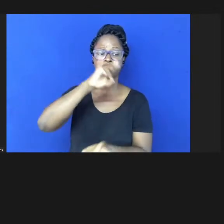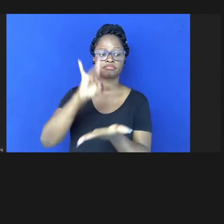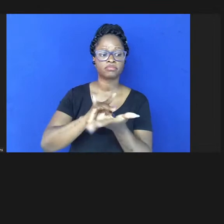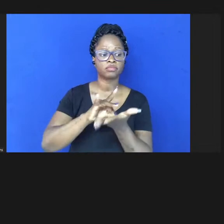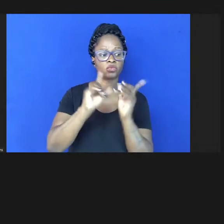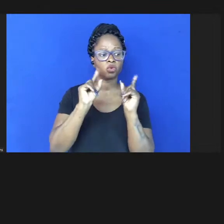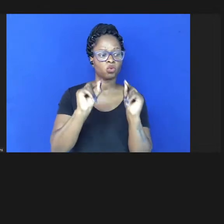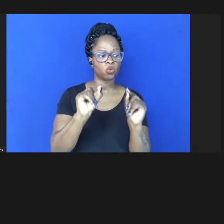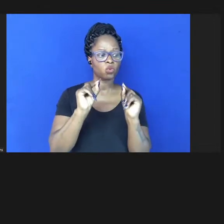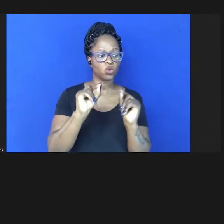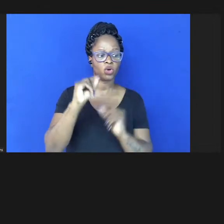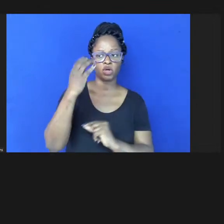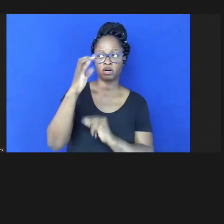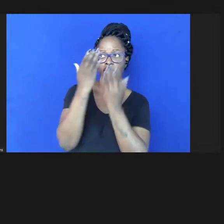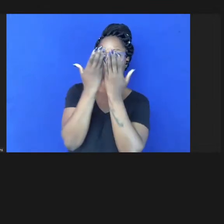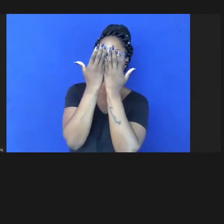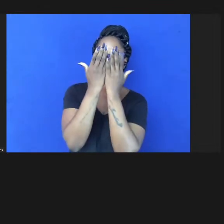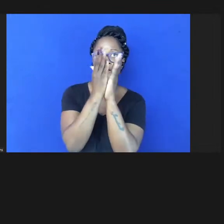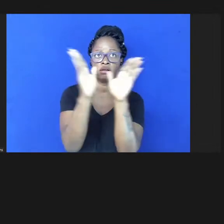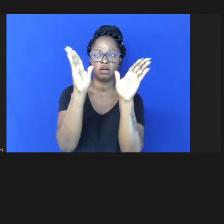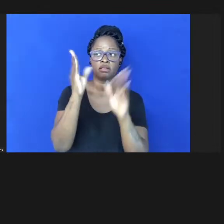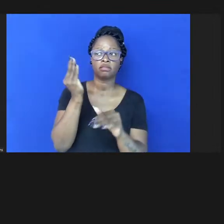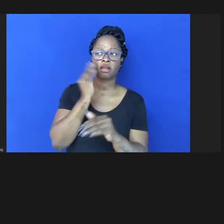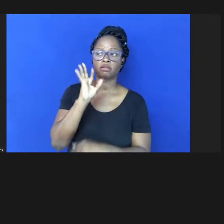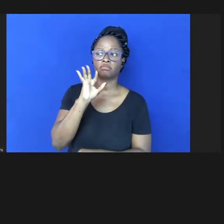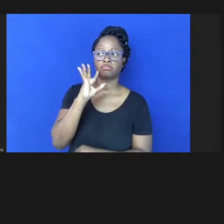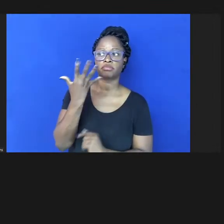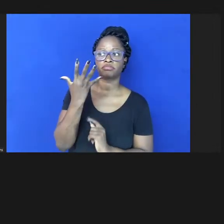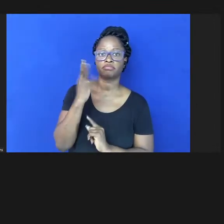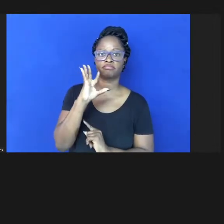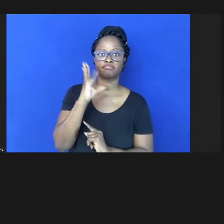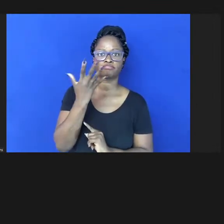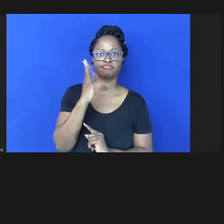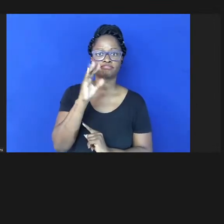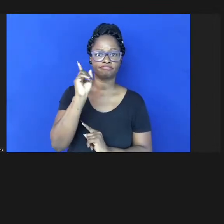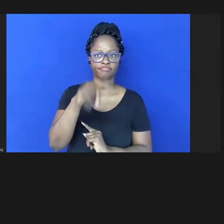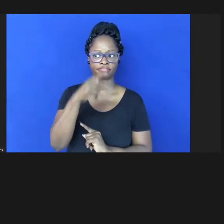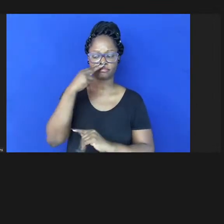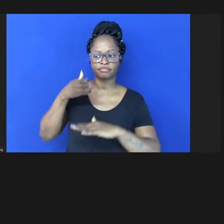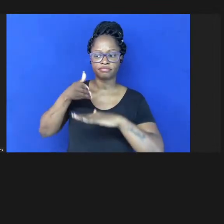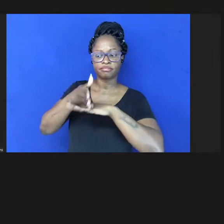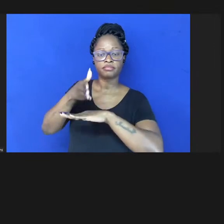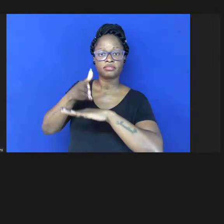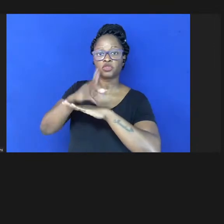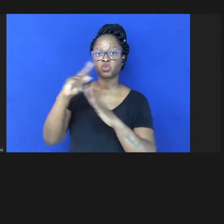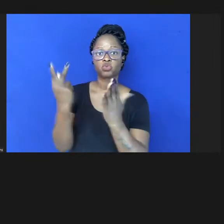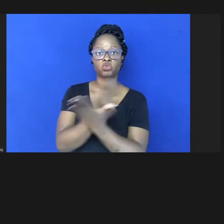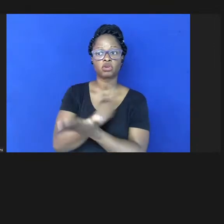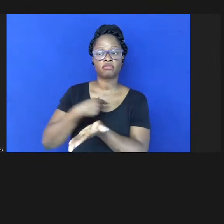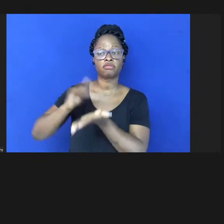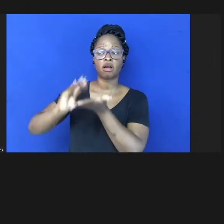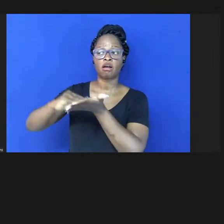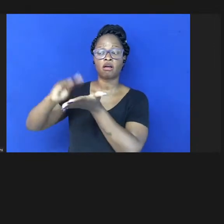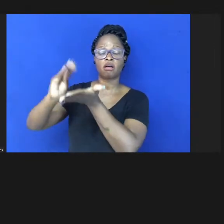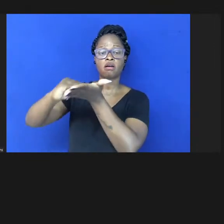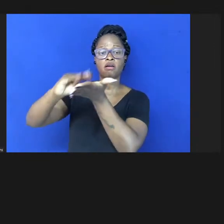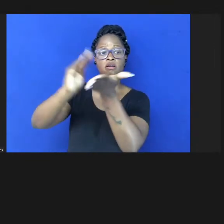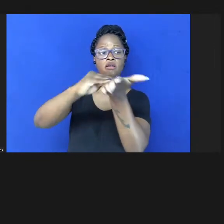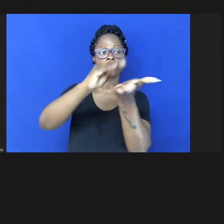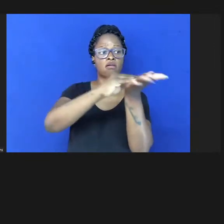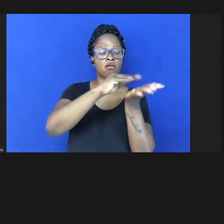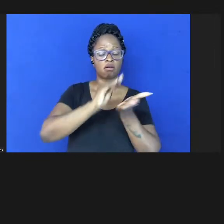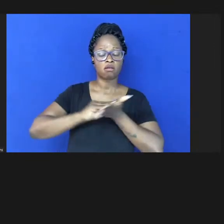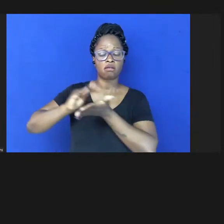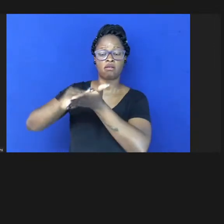a ciência está tentando resolver a frequente falta de reprodução a